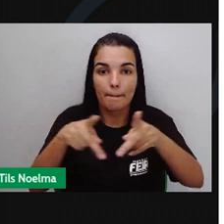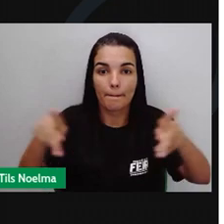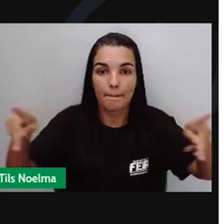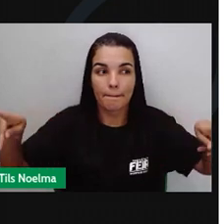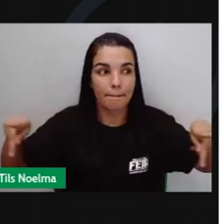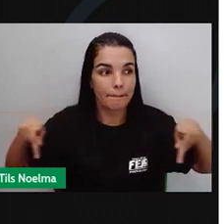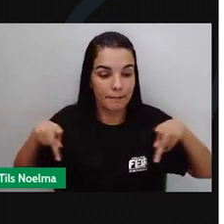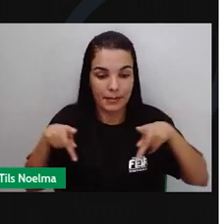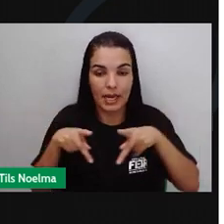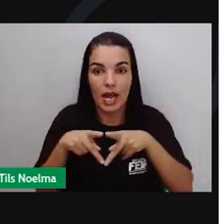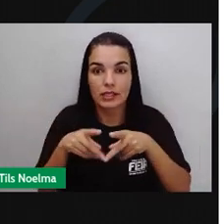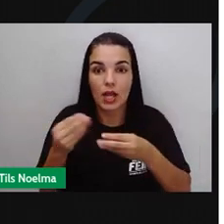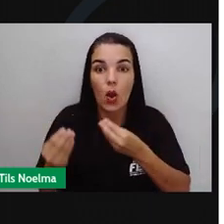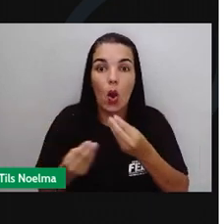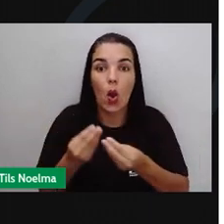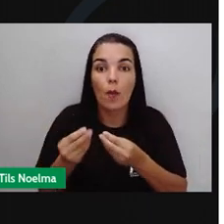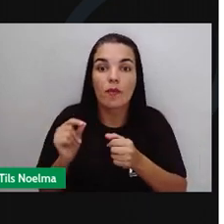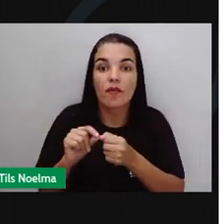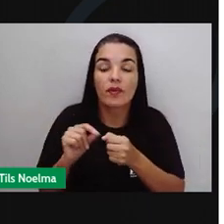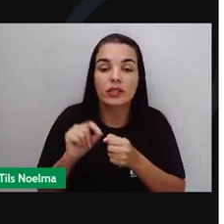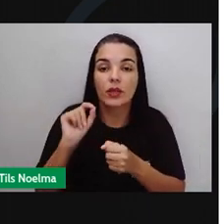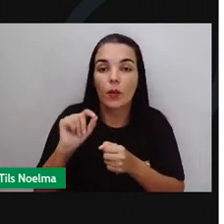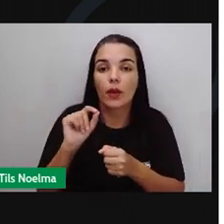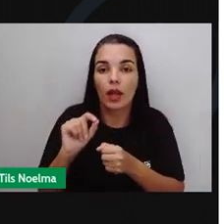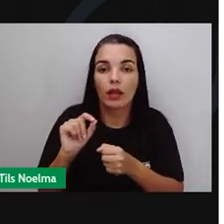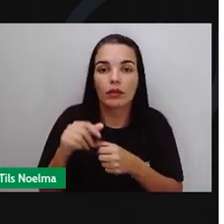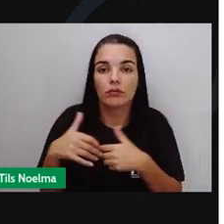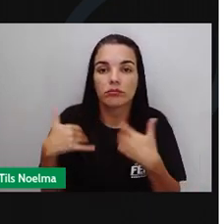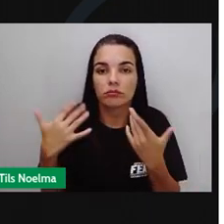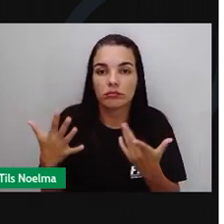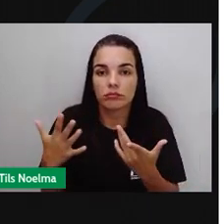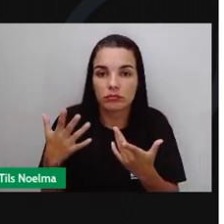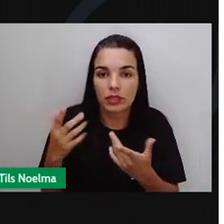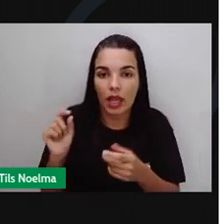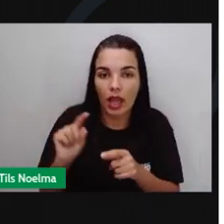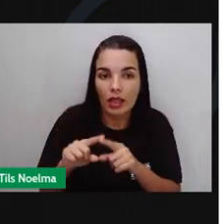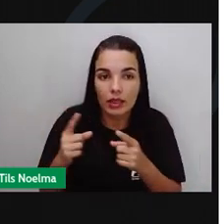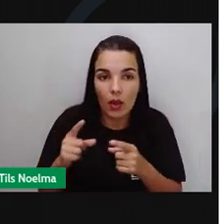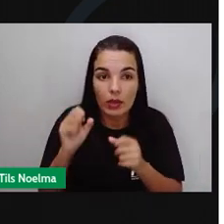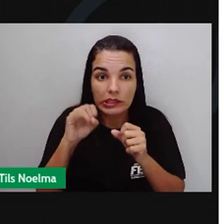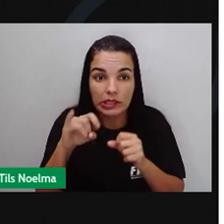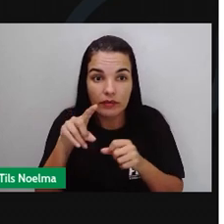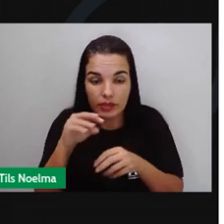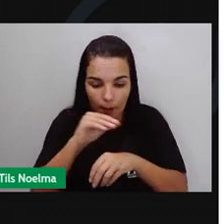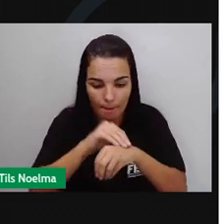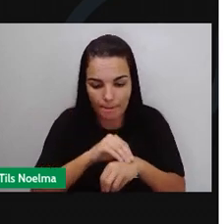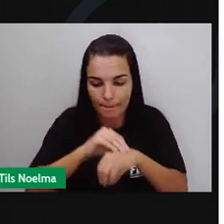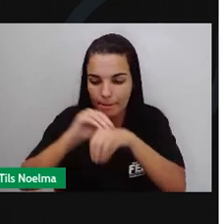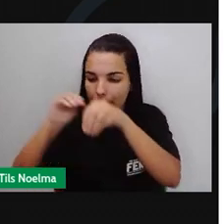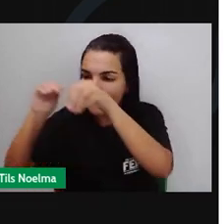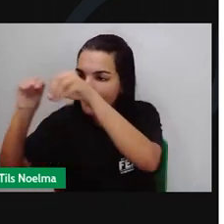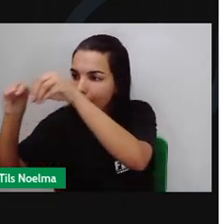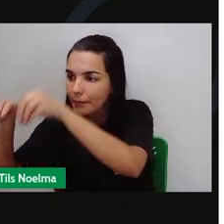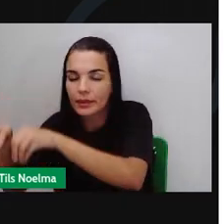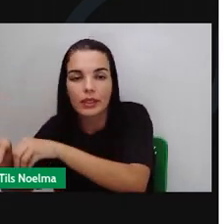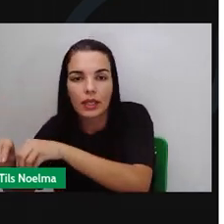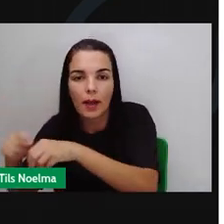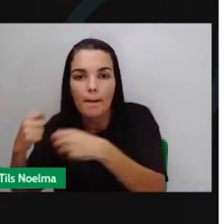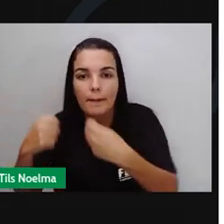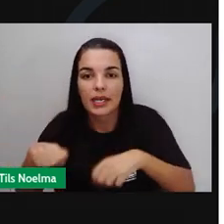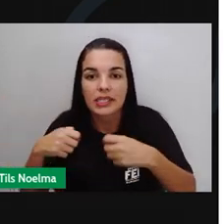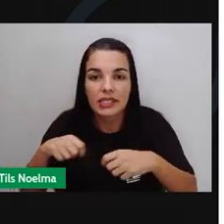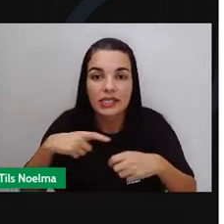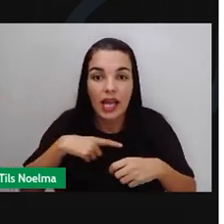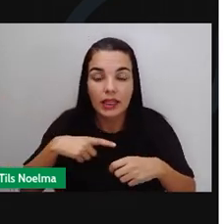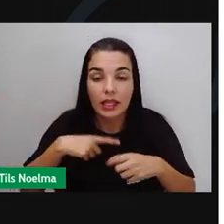Ou seja, a Praça Nossa Senhora da Paz. Para descrever um deslocamento, nós precisamos de um ponto